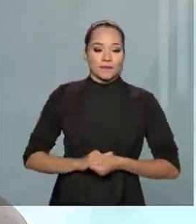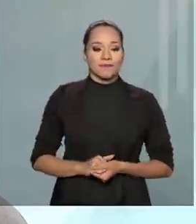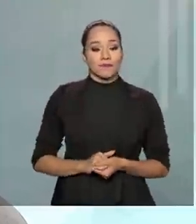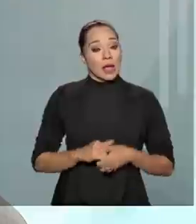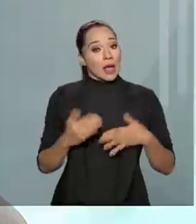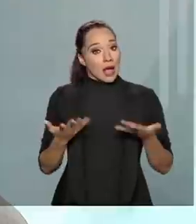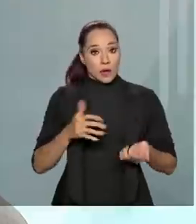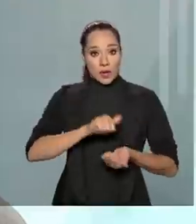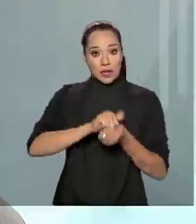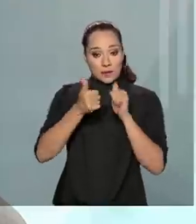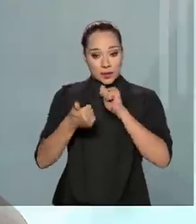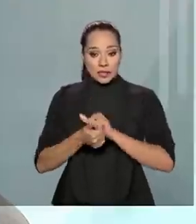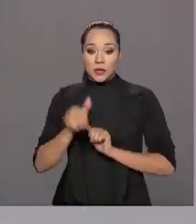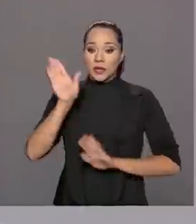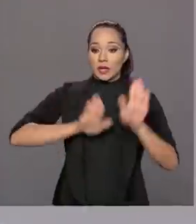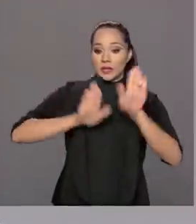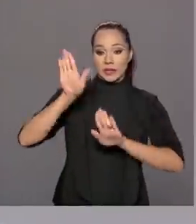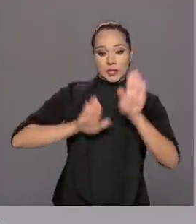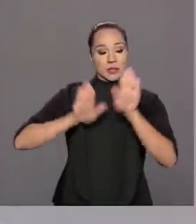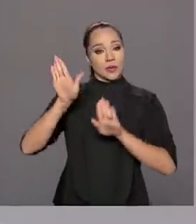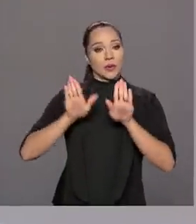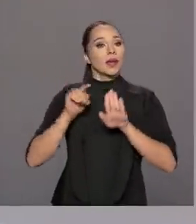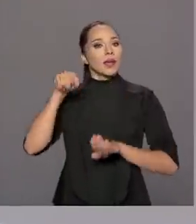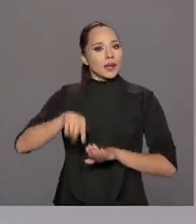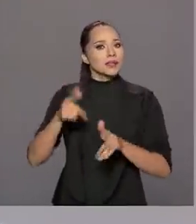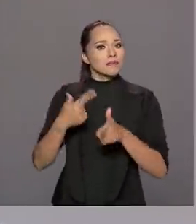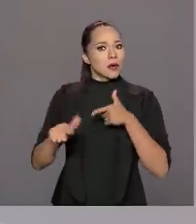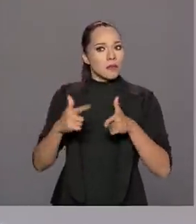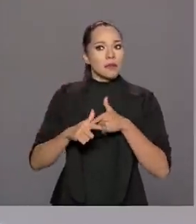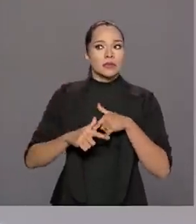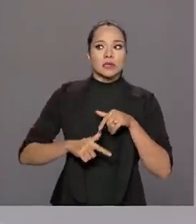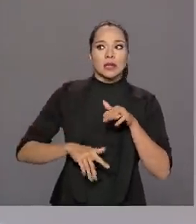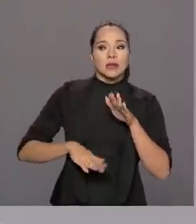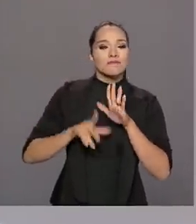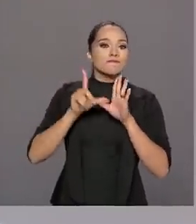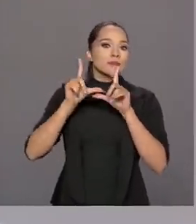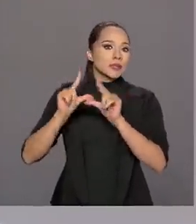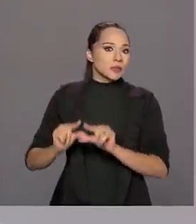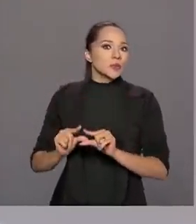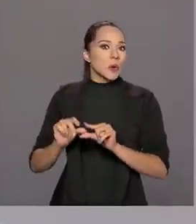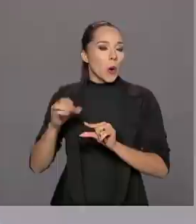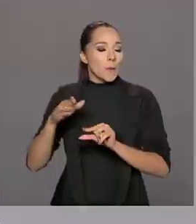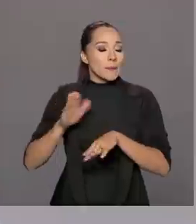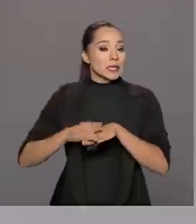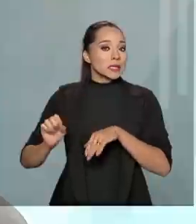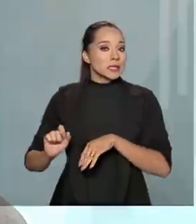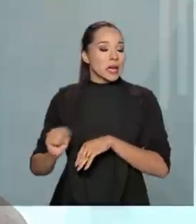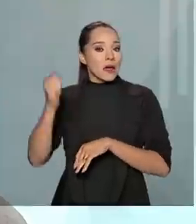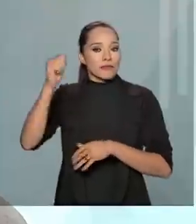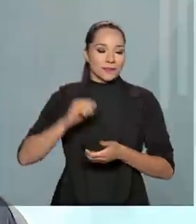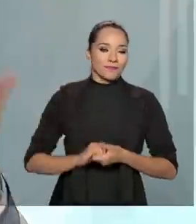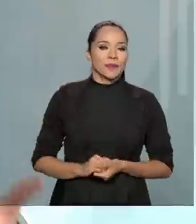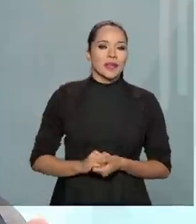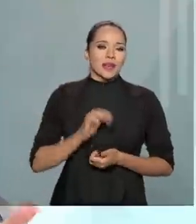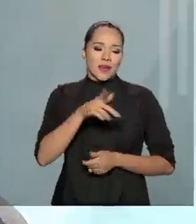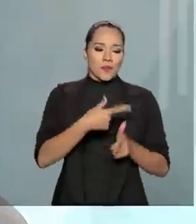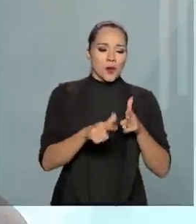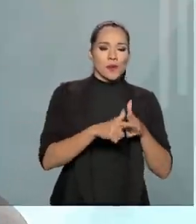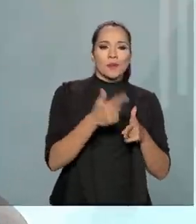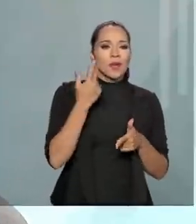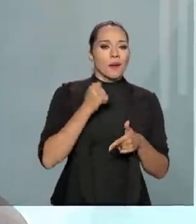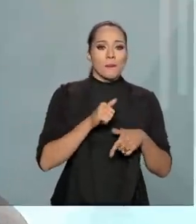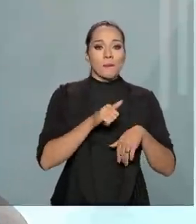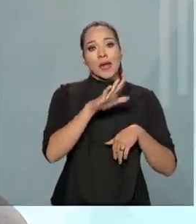a flexibilização das licitações, esse problema ia ser agravado. E mais um problema que era normal, que é mais dinheiro